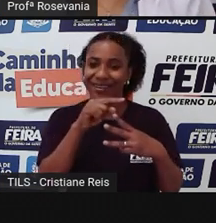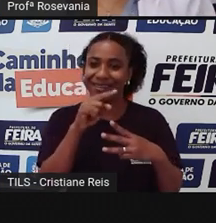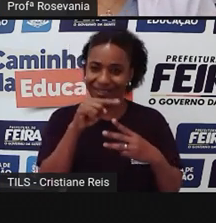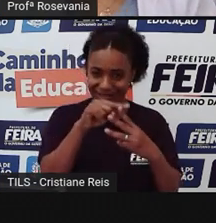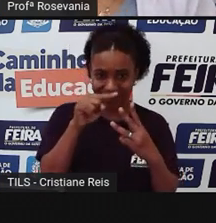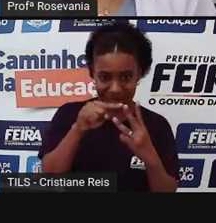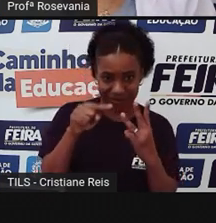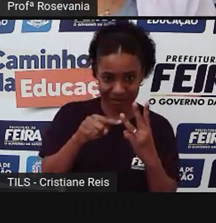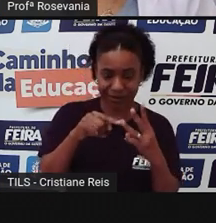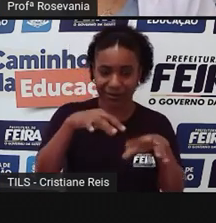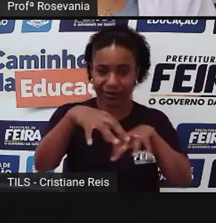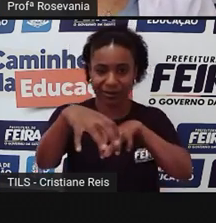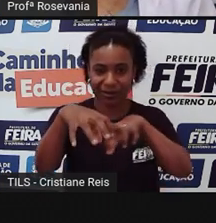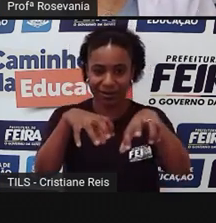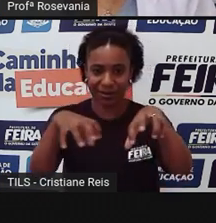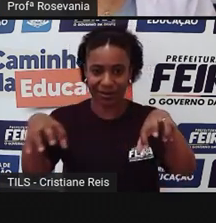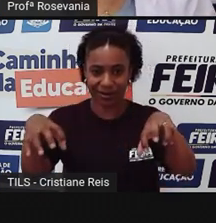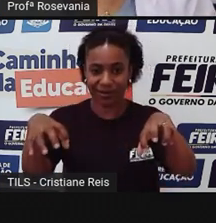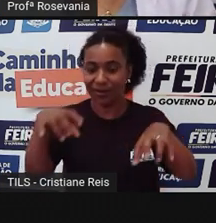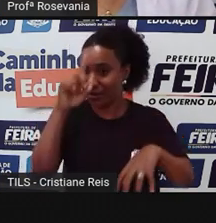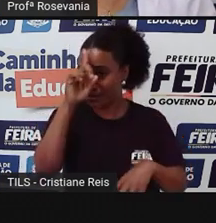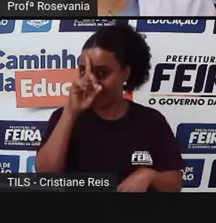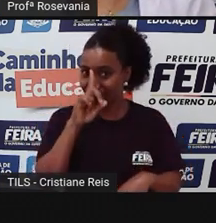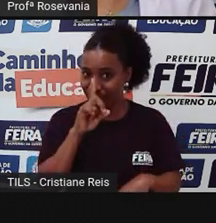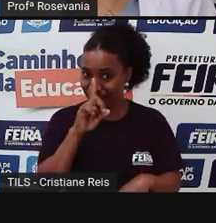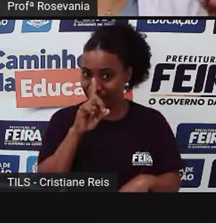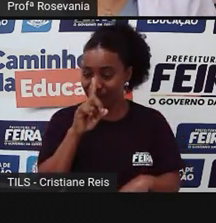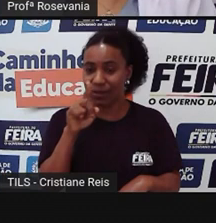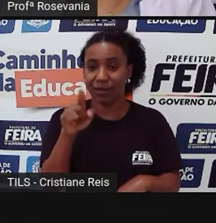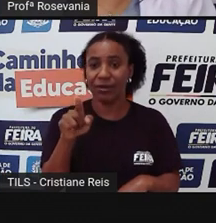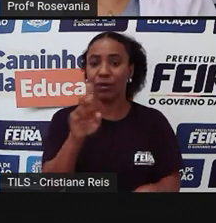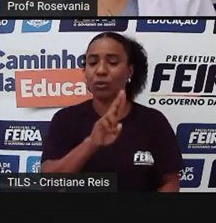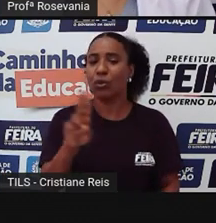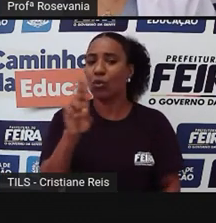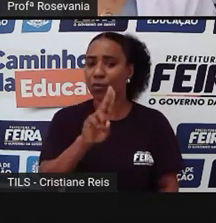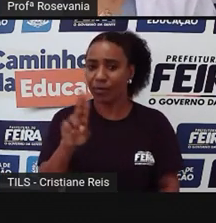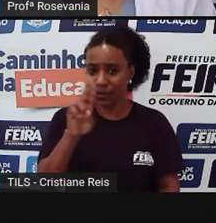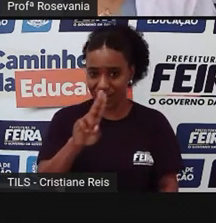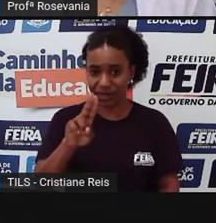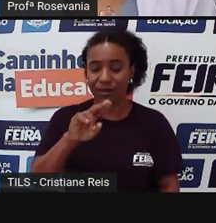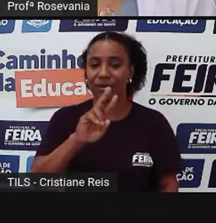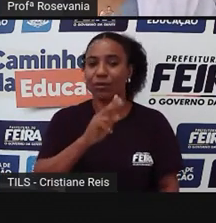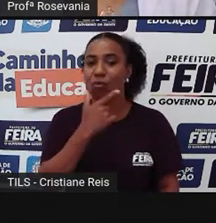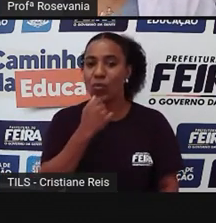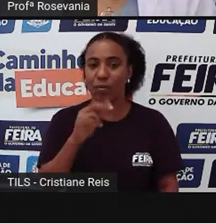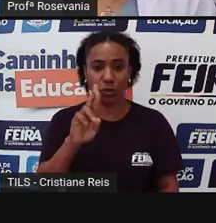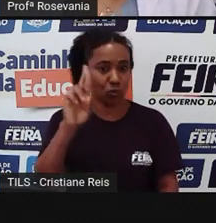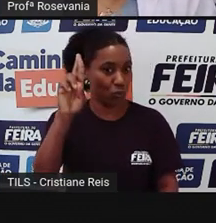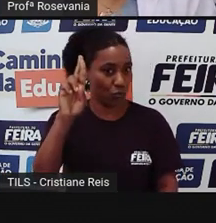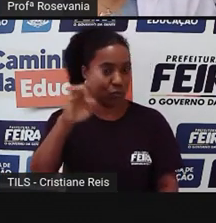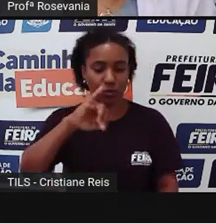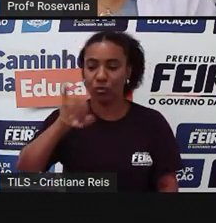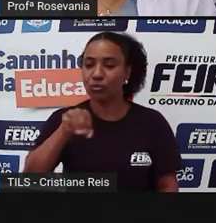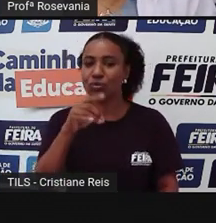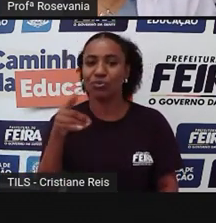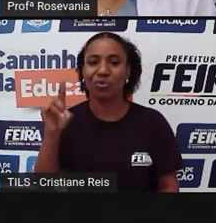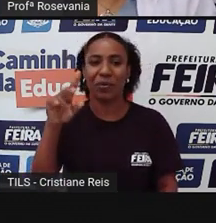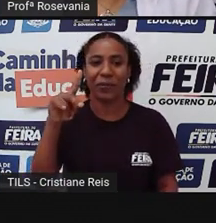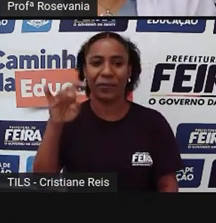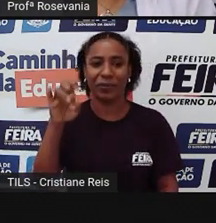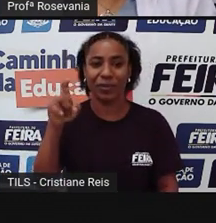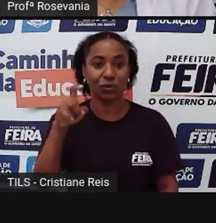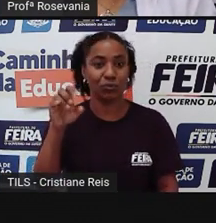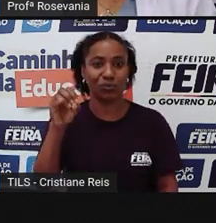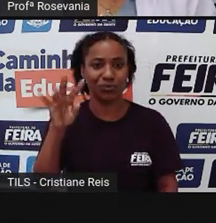gente, que são as terras de João Peixoto Viecas. ele era o detentor das